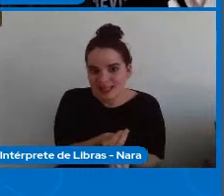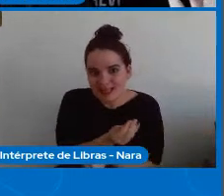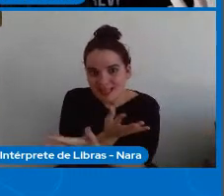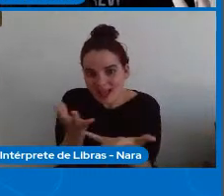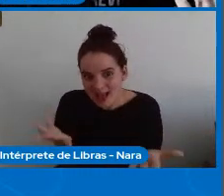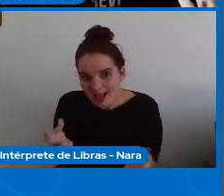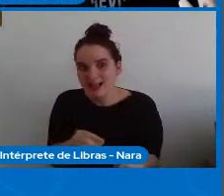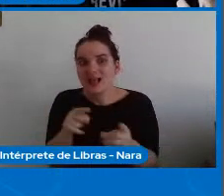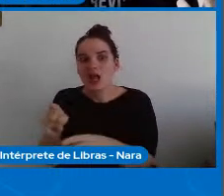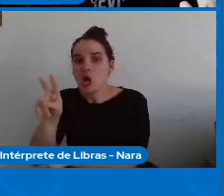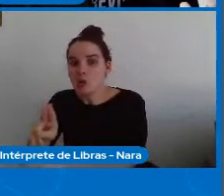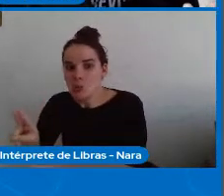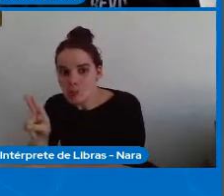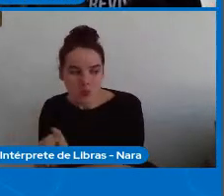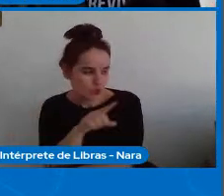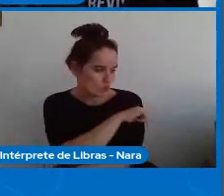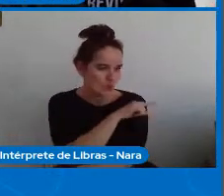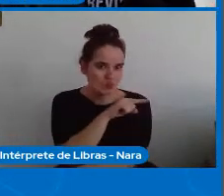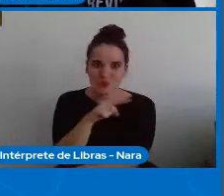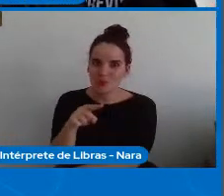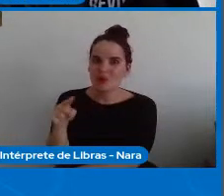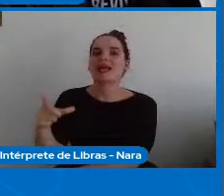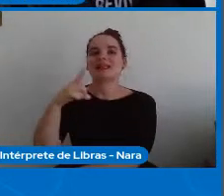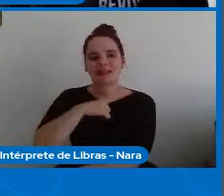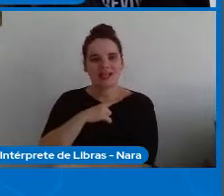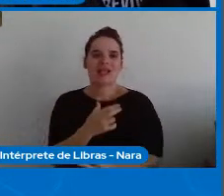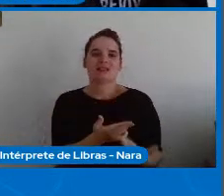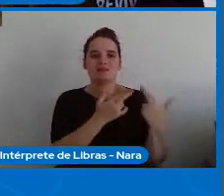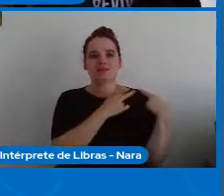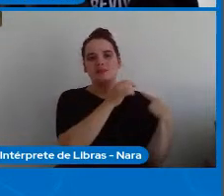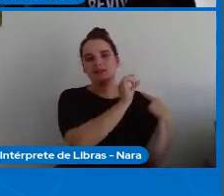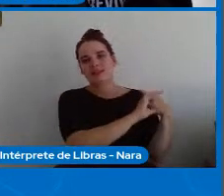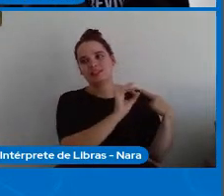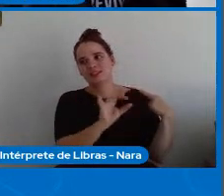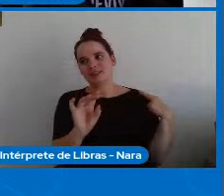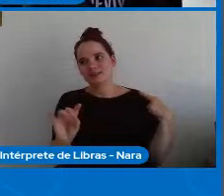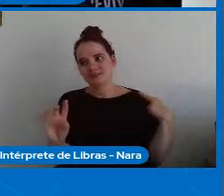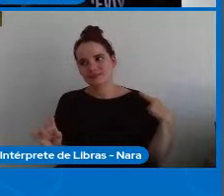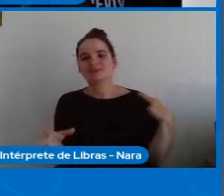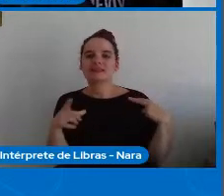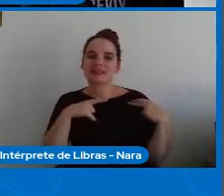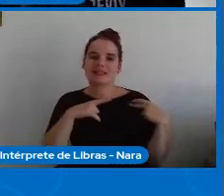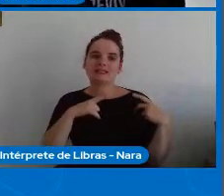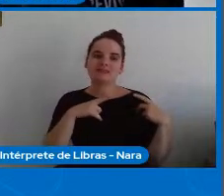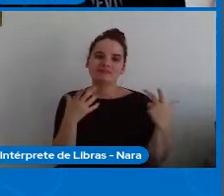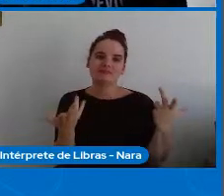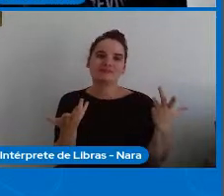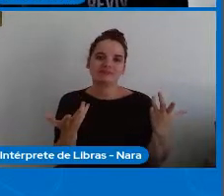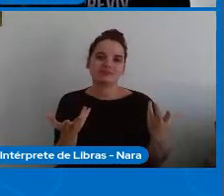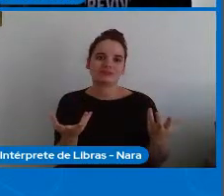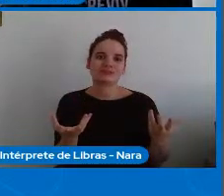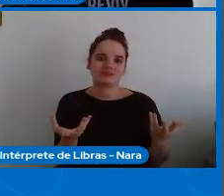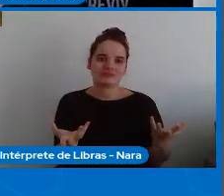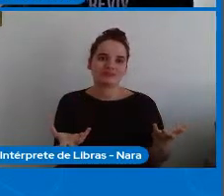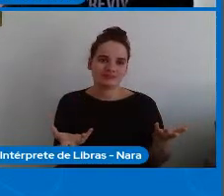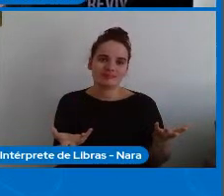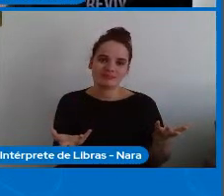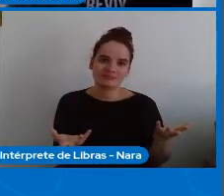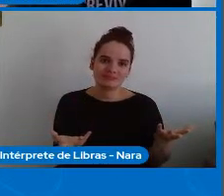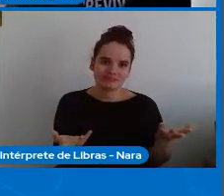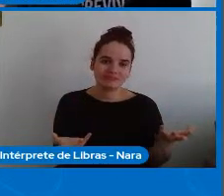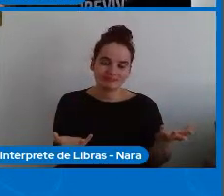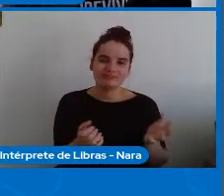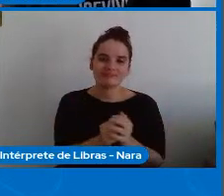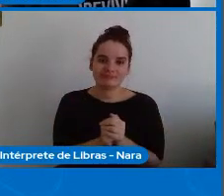robô que desencadeou um um efeito uma morte algo inevitável